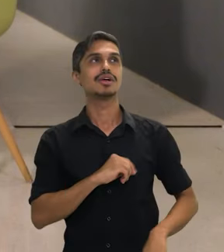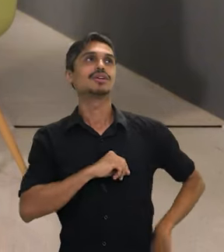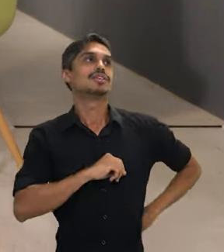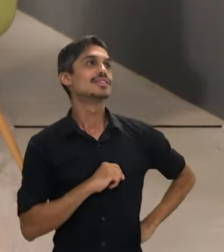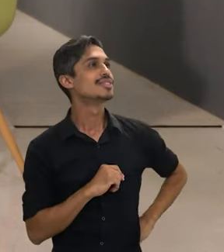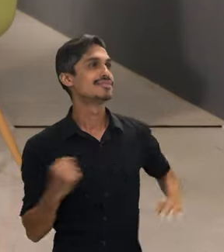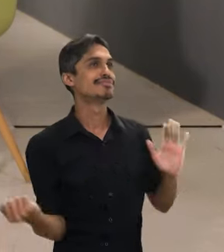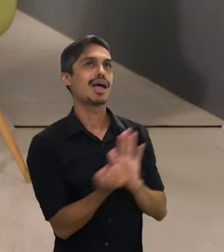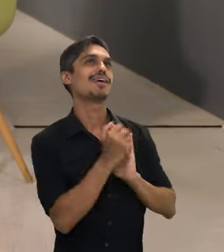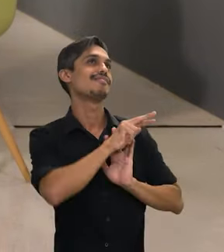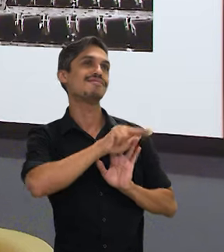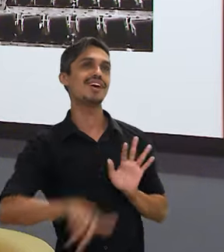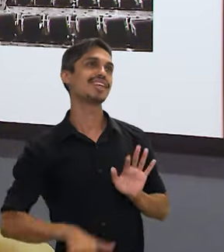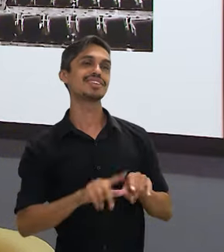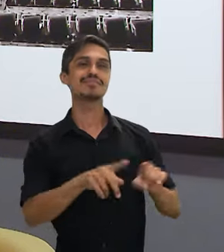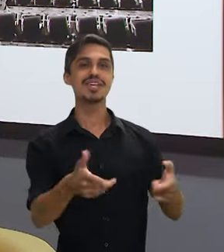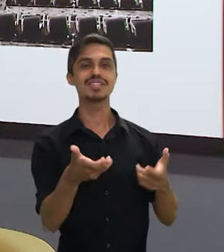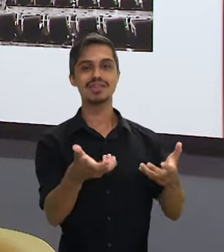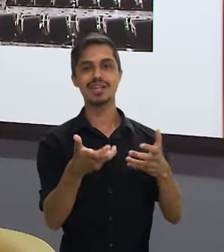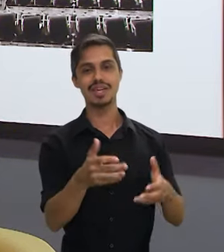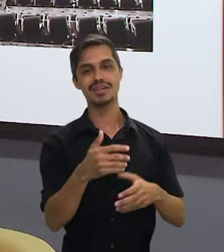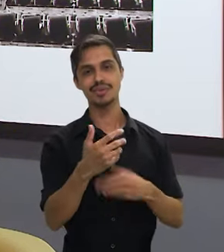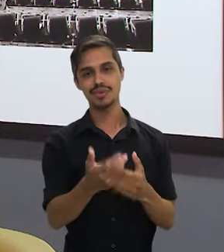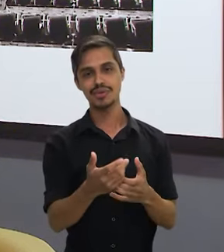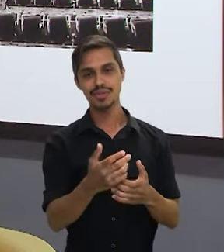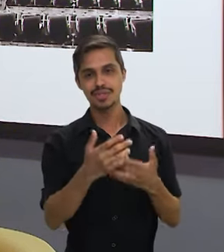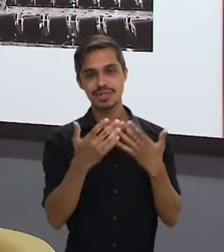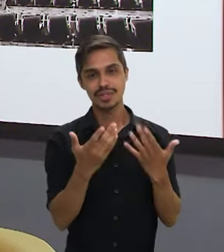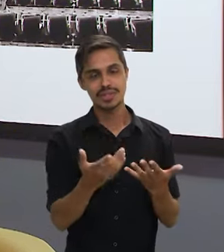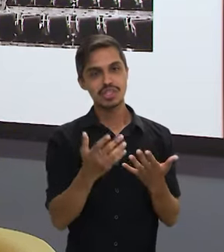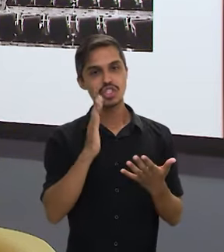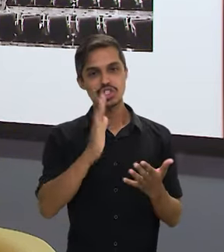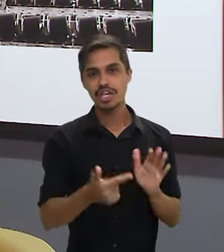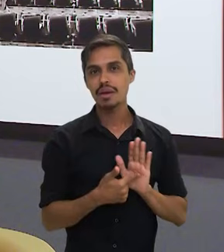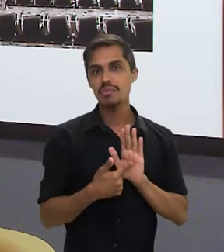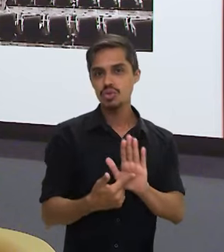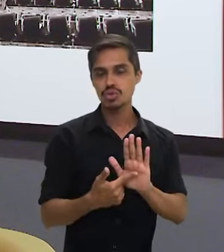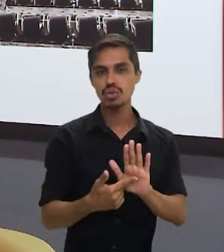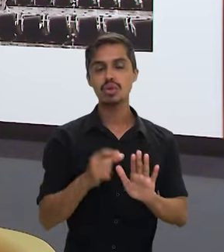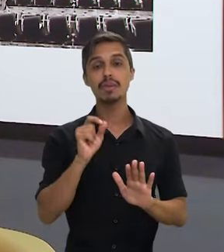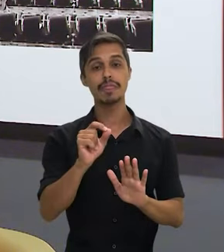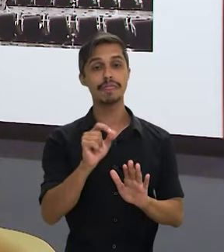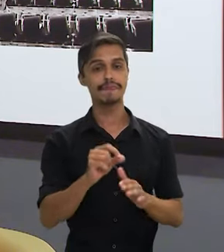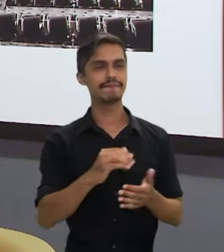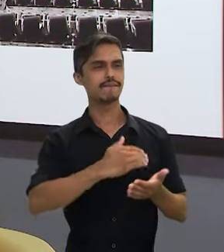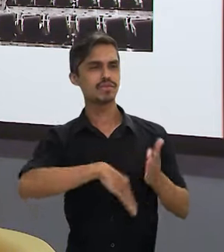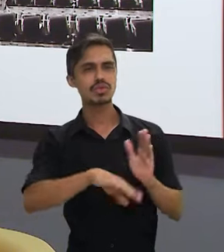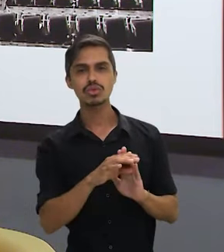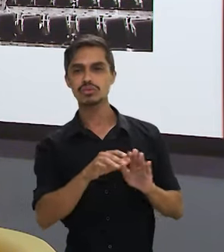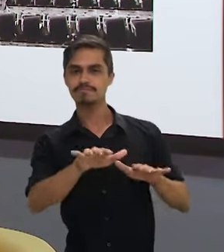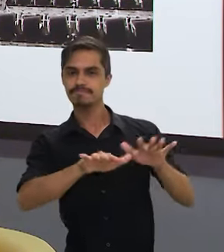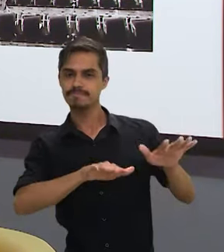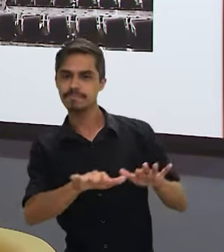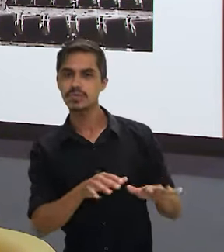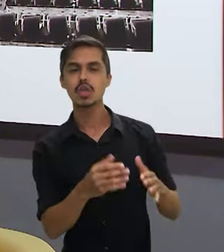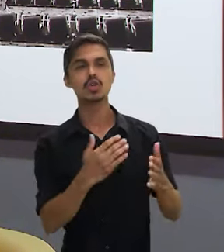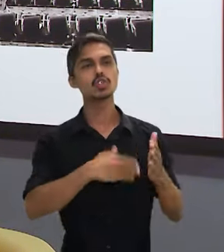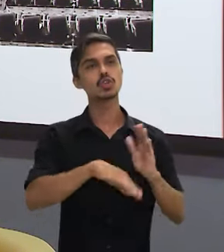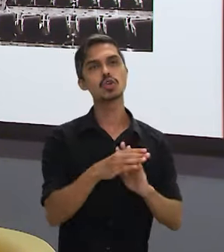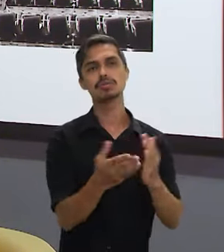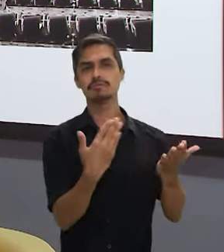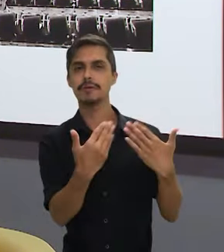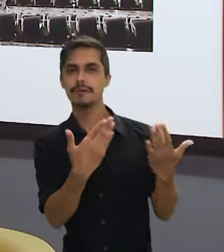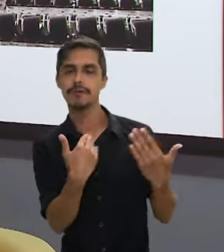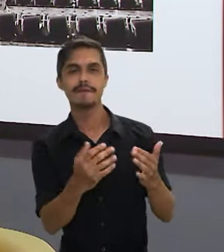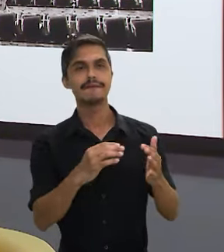Nossa, são muitas, mas eu acho que a gente já começou a deixar com toda a articulação, com todo